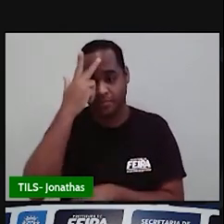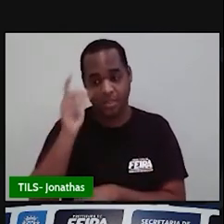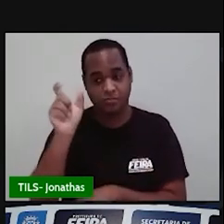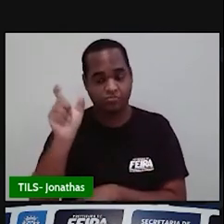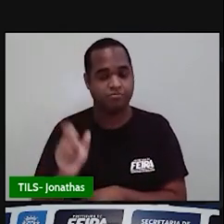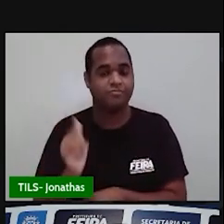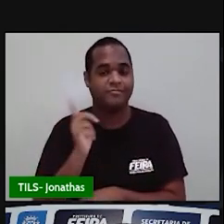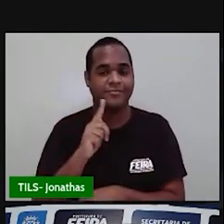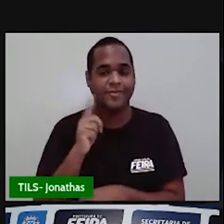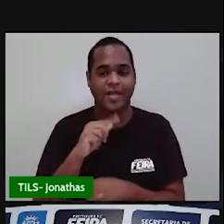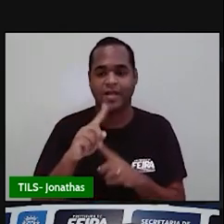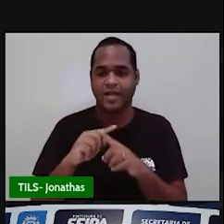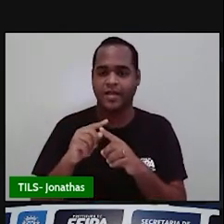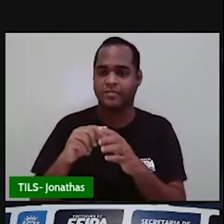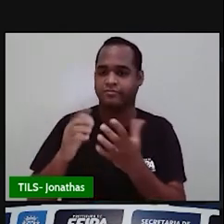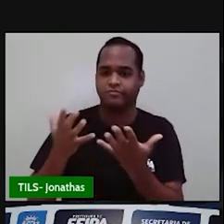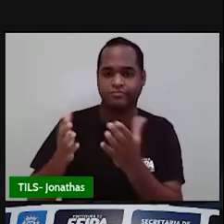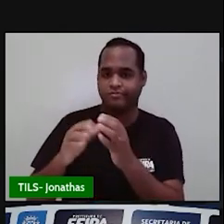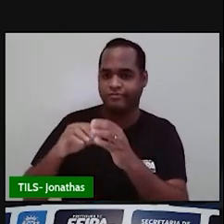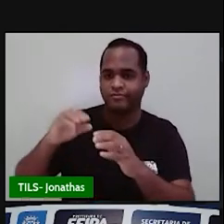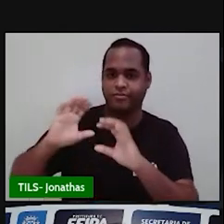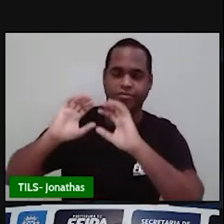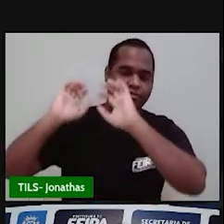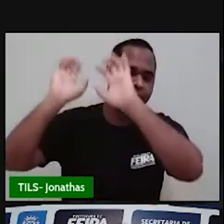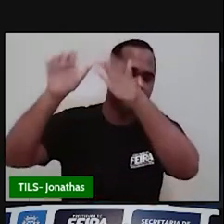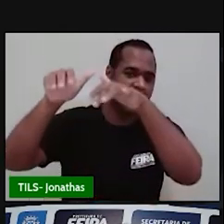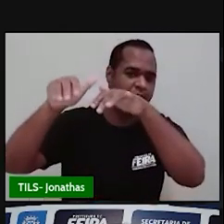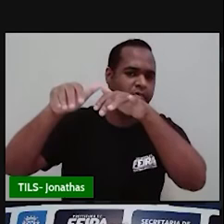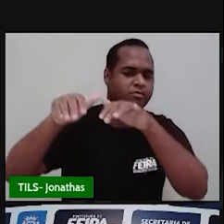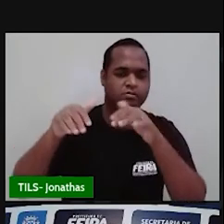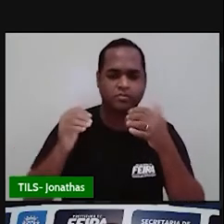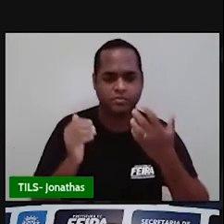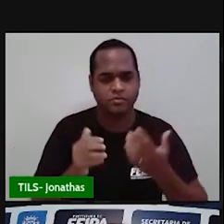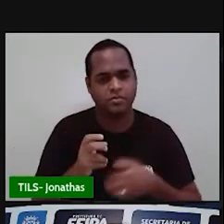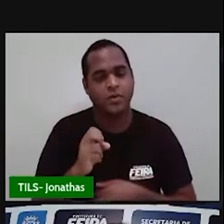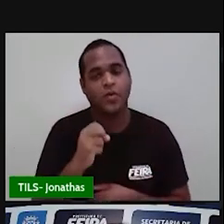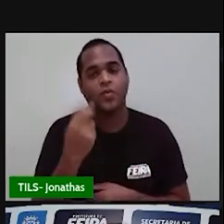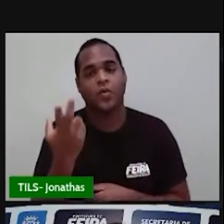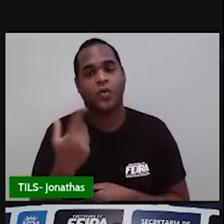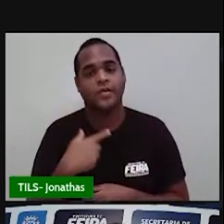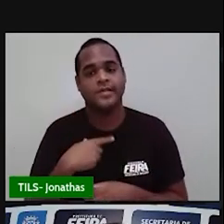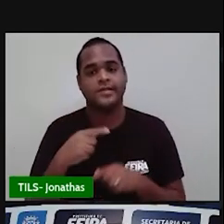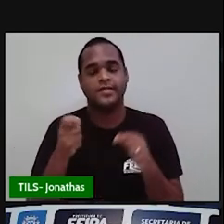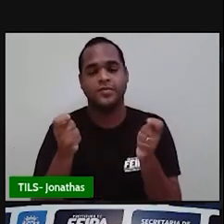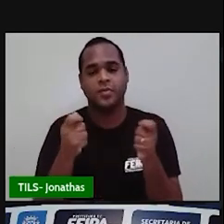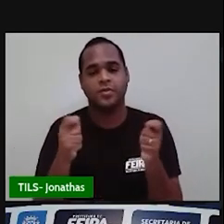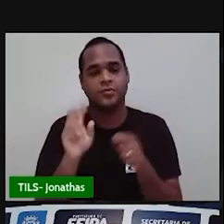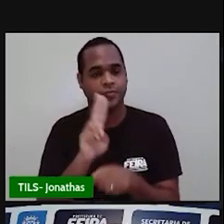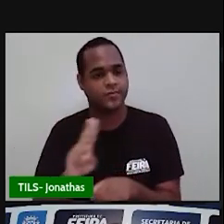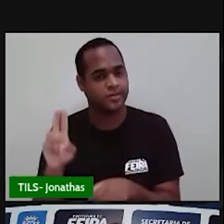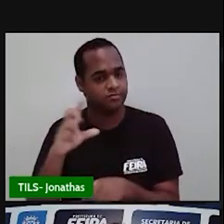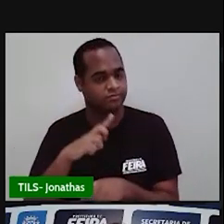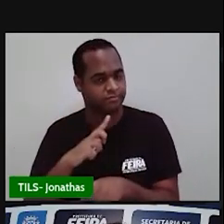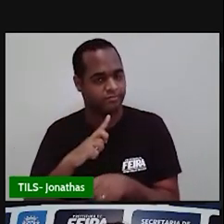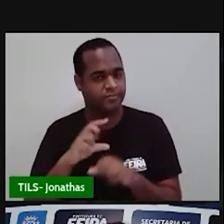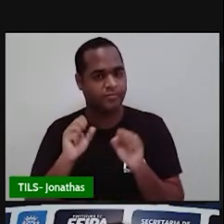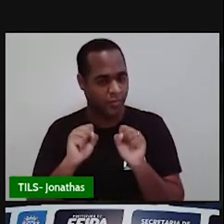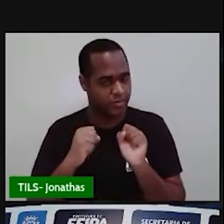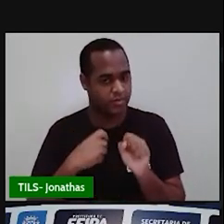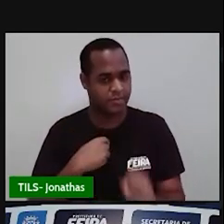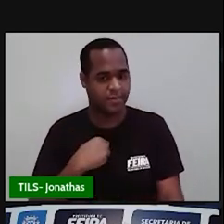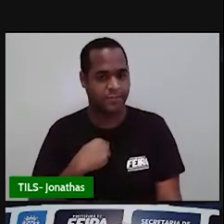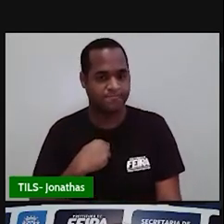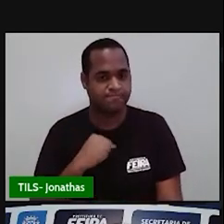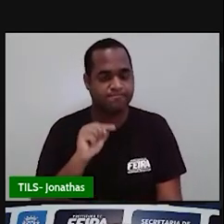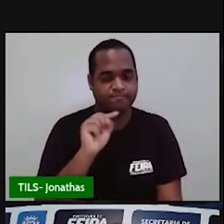jogadoras de um time de basquete, por exemplo. Ou, né, essa aqui pode ser muito útil para mim, muito útil